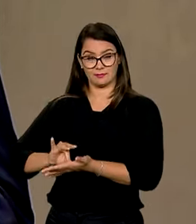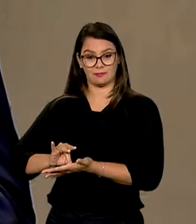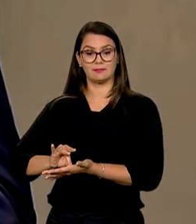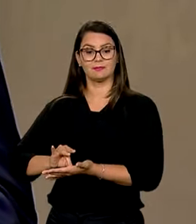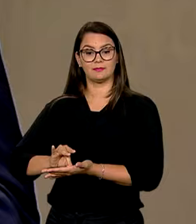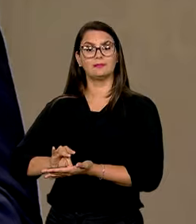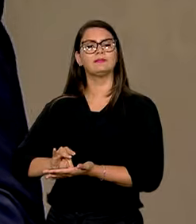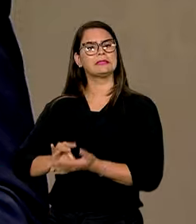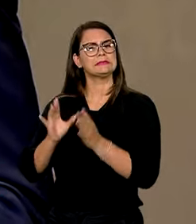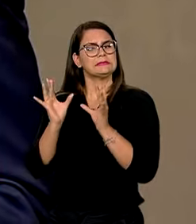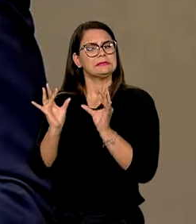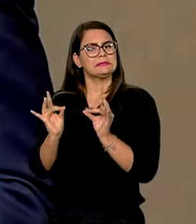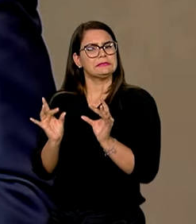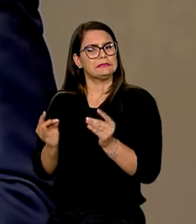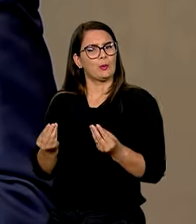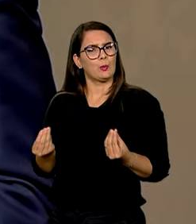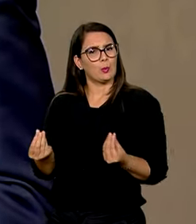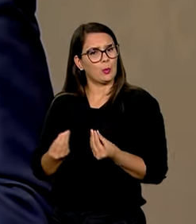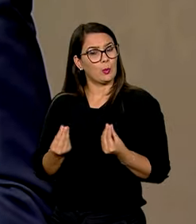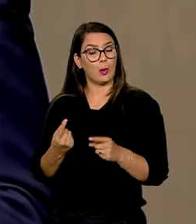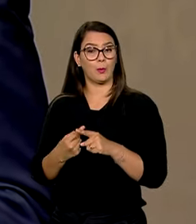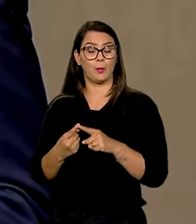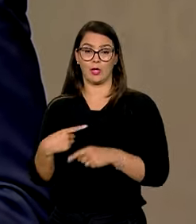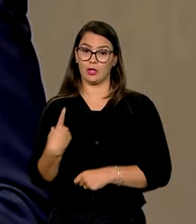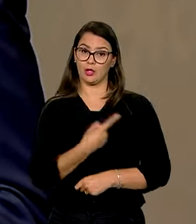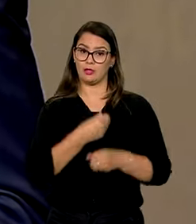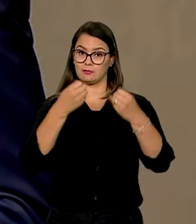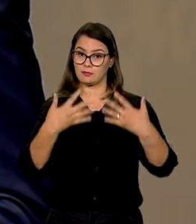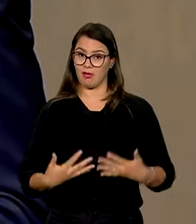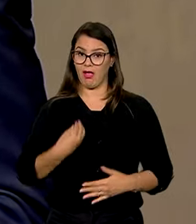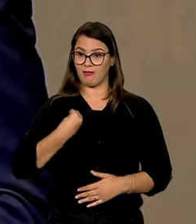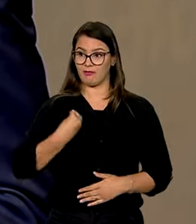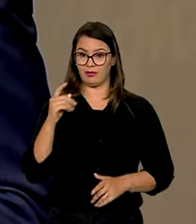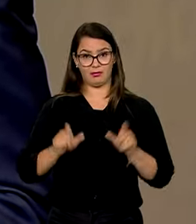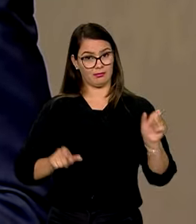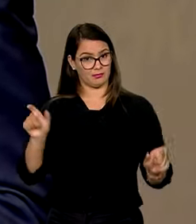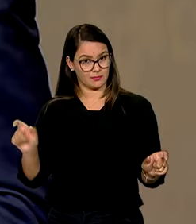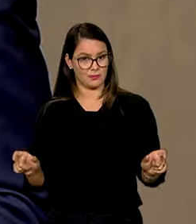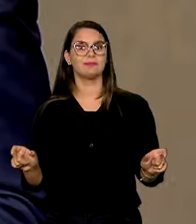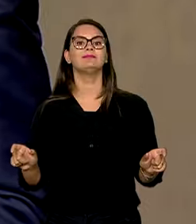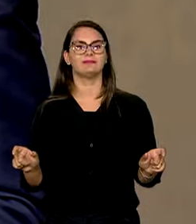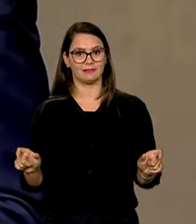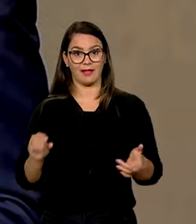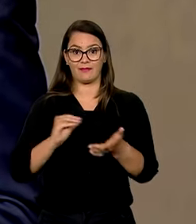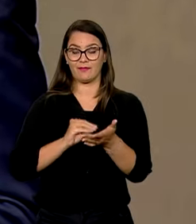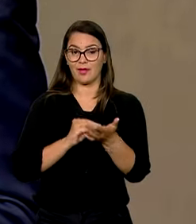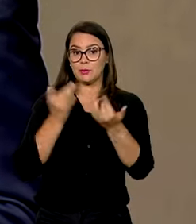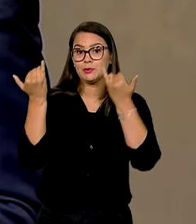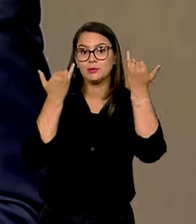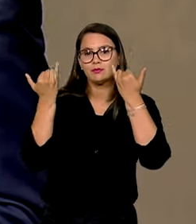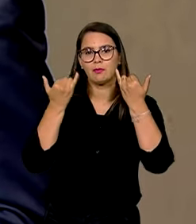muito delicado, porque nós estamos aqui falando da vida das pessoas, da desinformação,